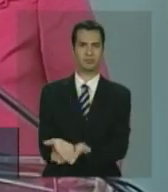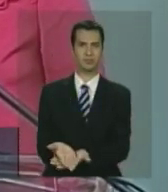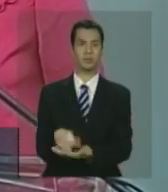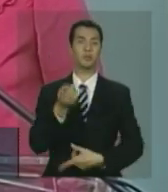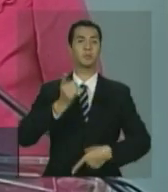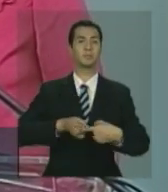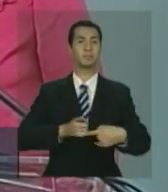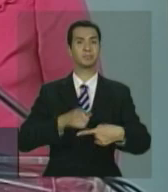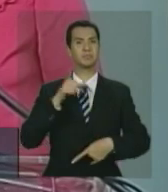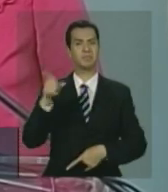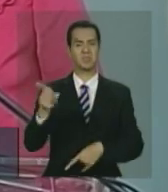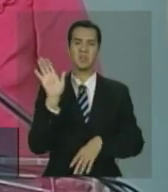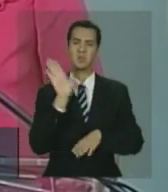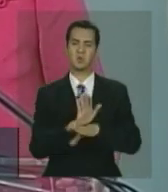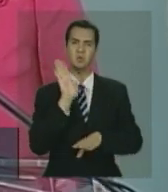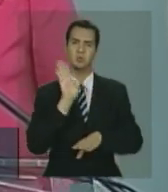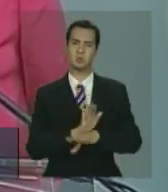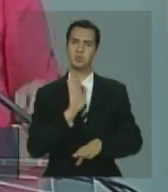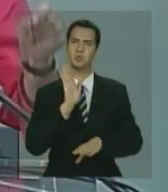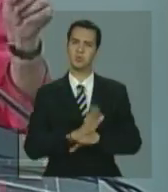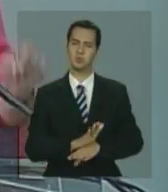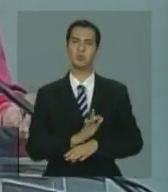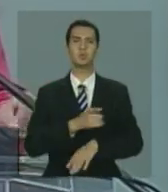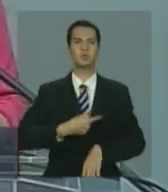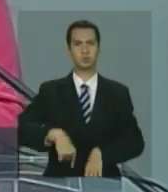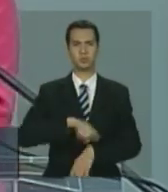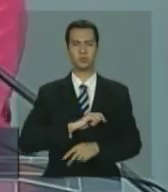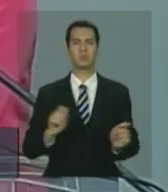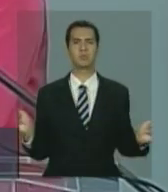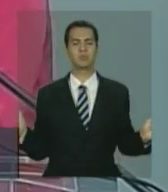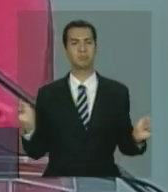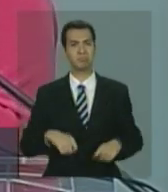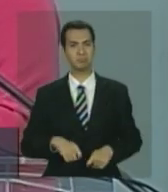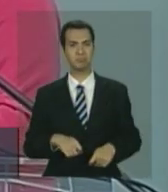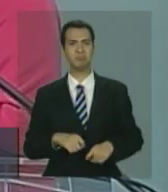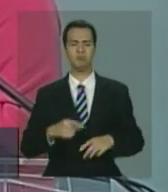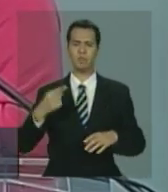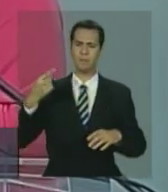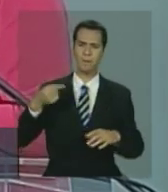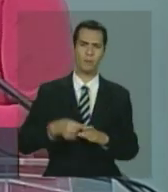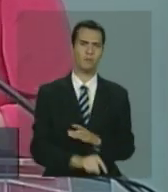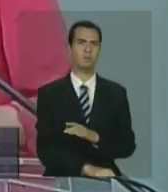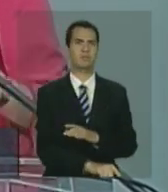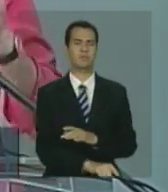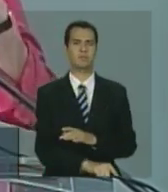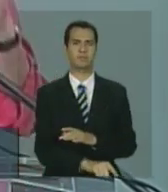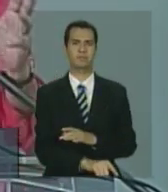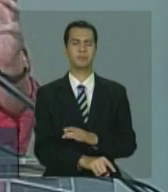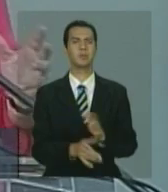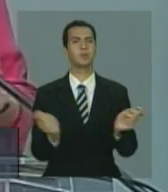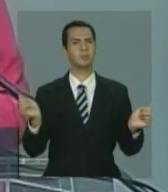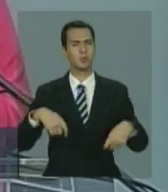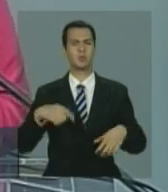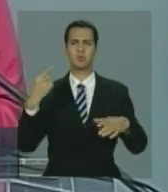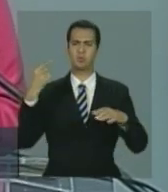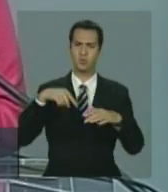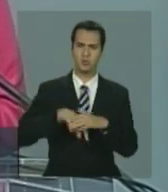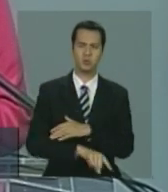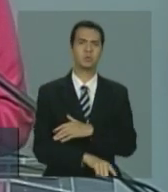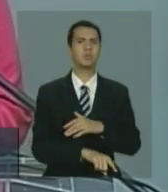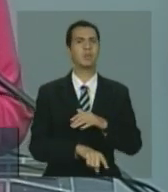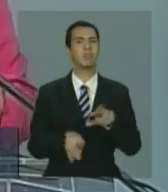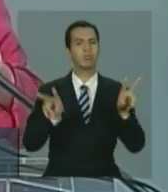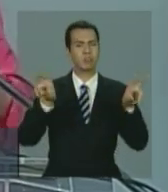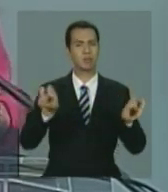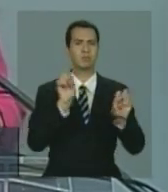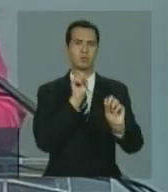contribuição que ele deu para que nós pudéssemos aprofundar esse momento do nosso